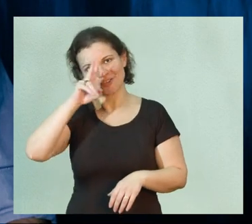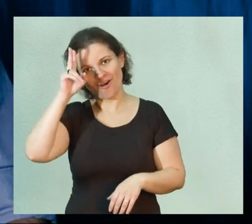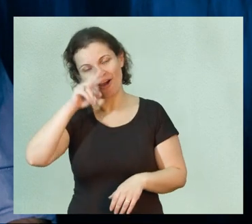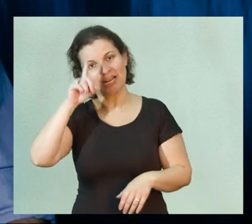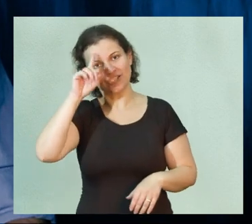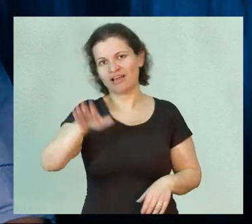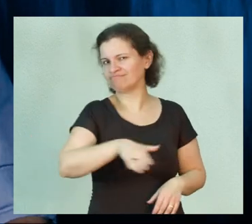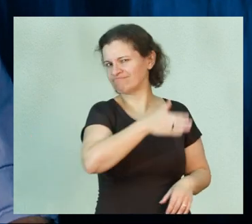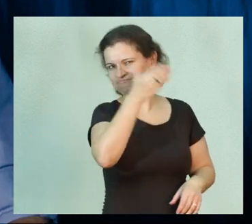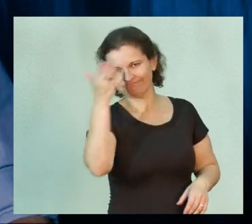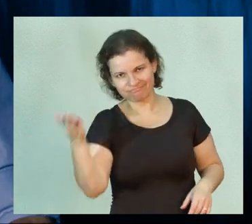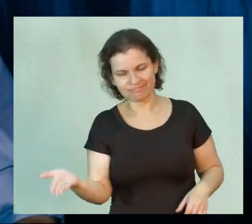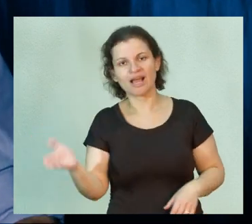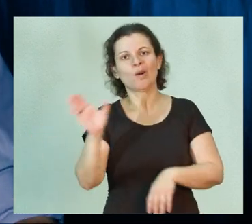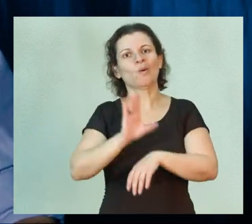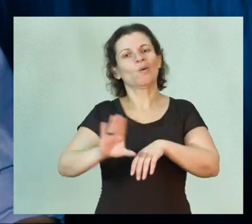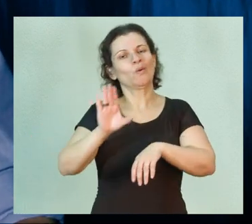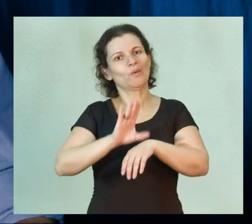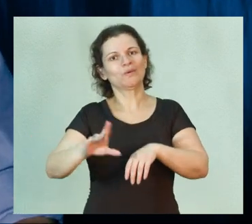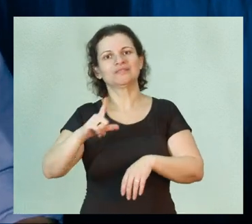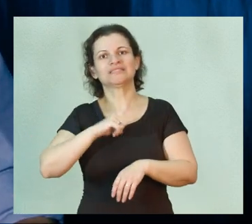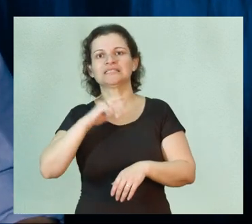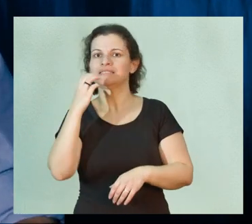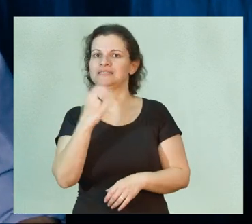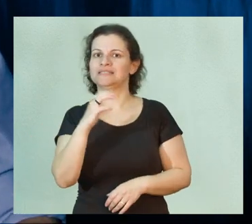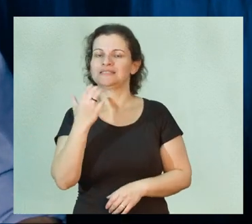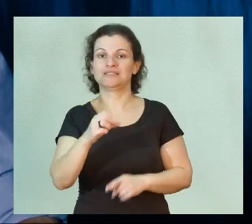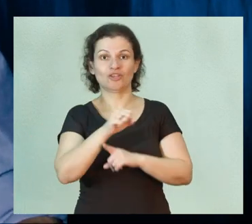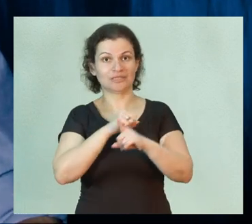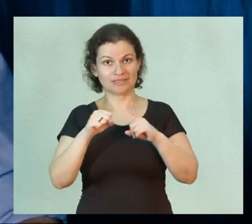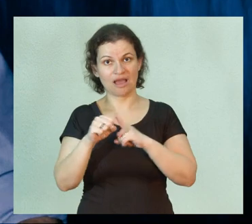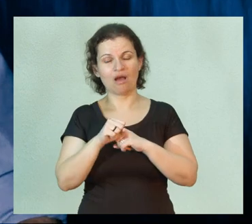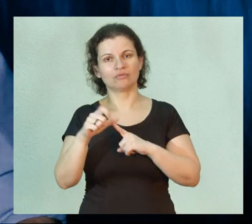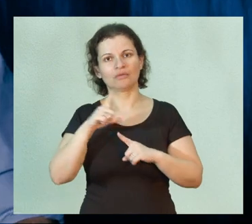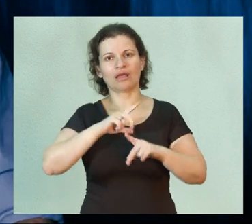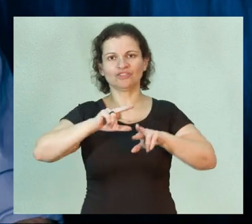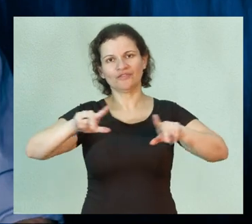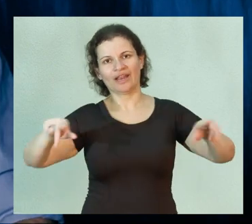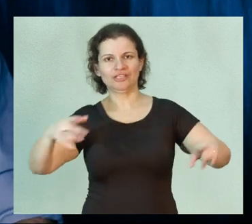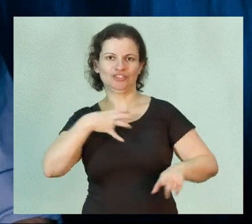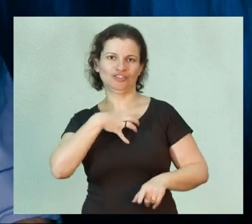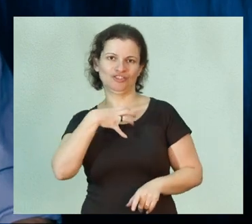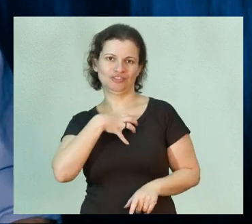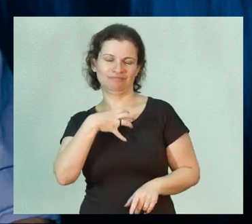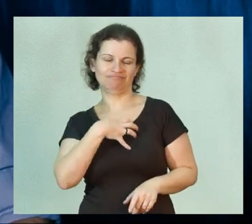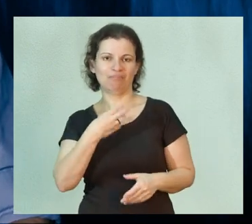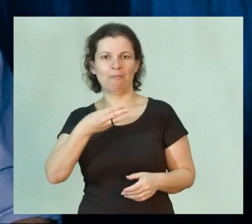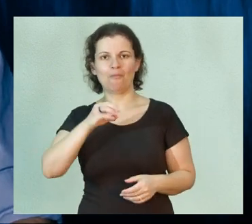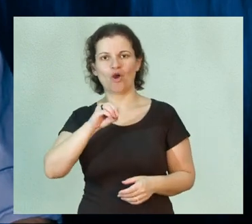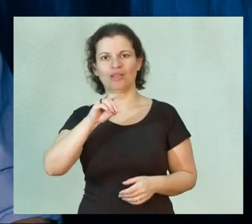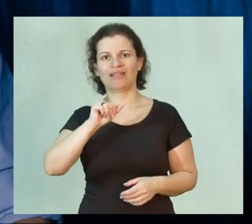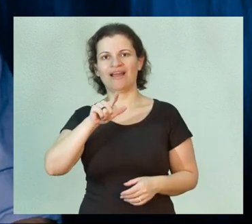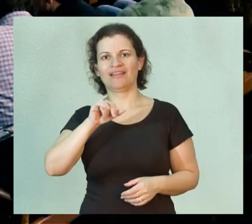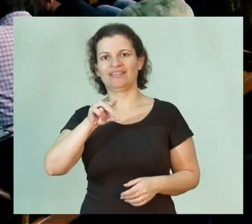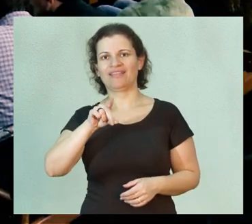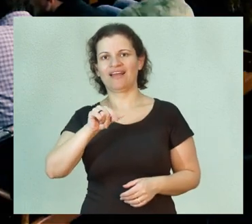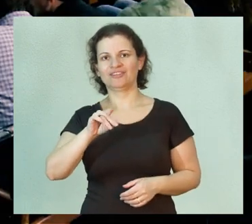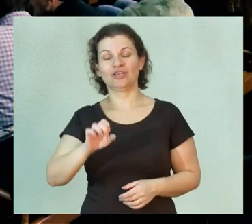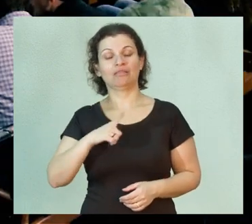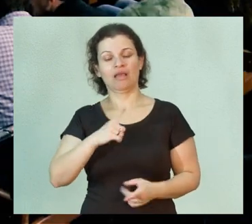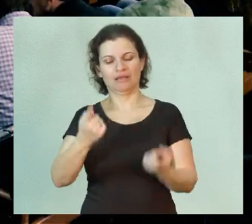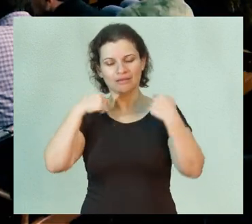período integral, os cursos de Ciências Sociais com suas diferentes modalidades, Antropologia,